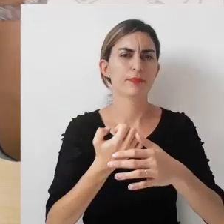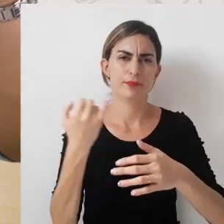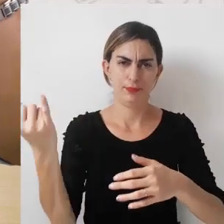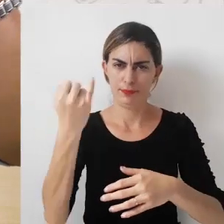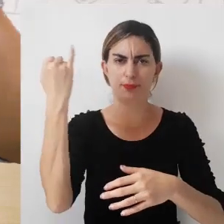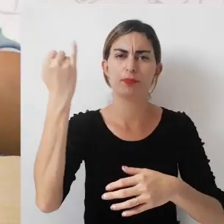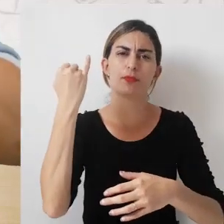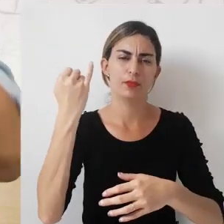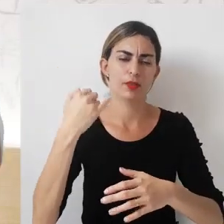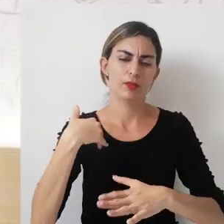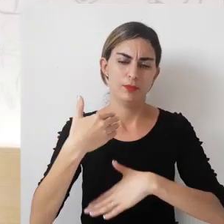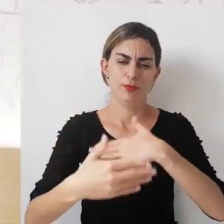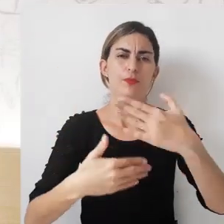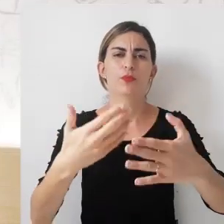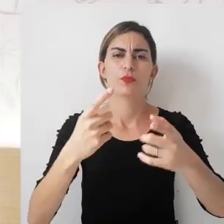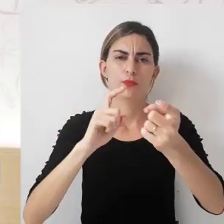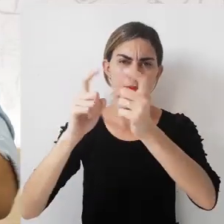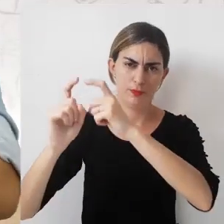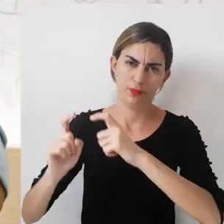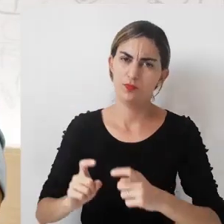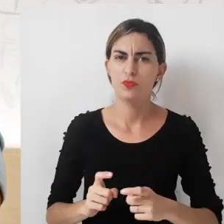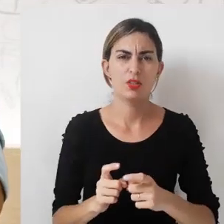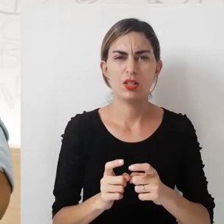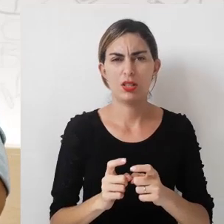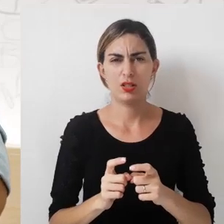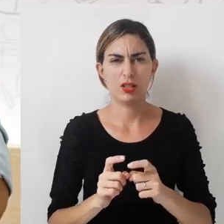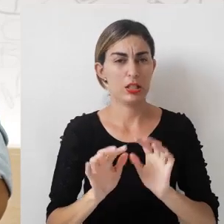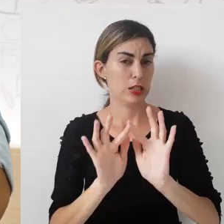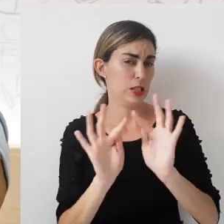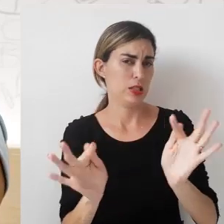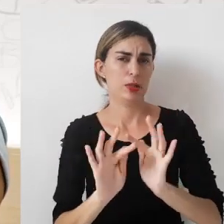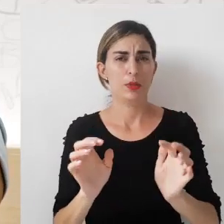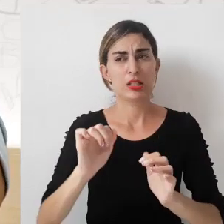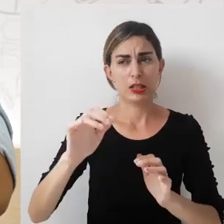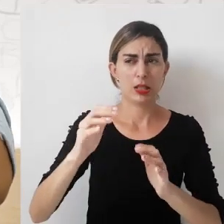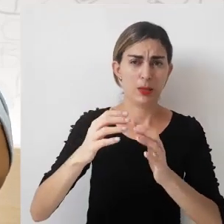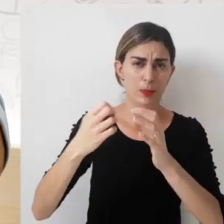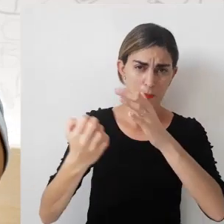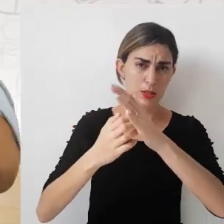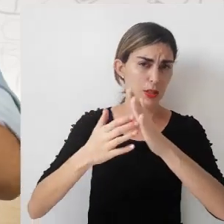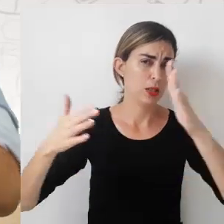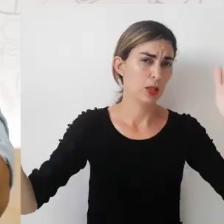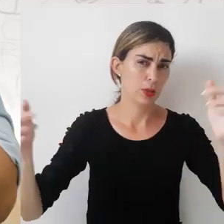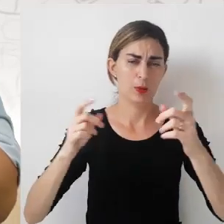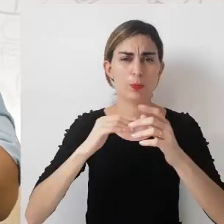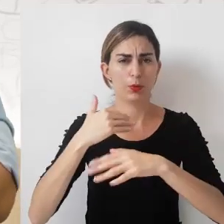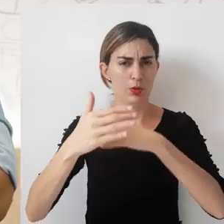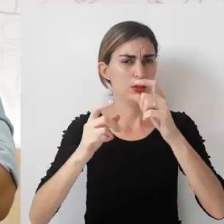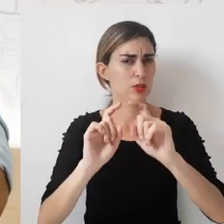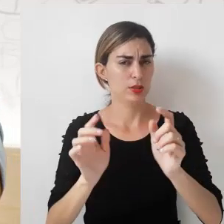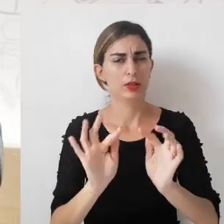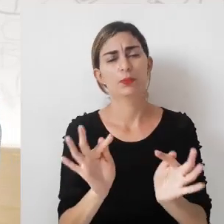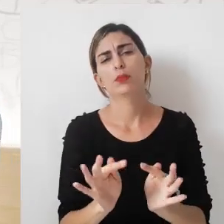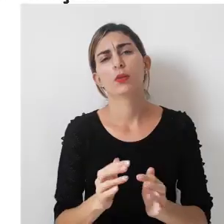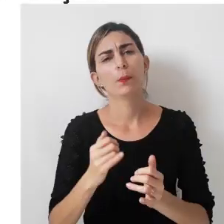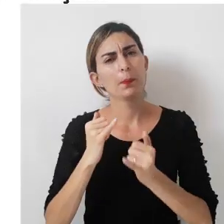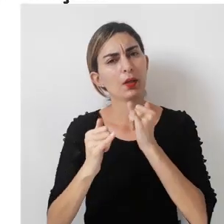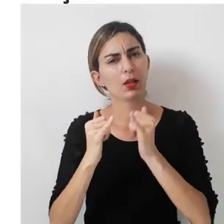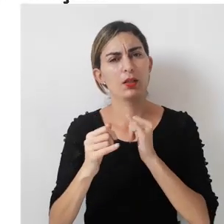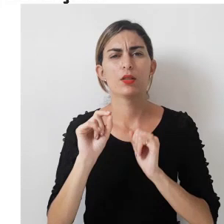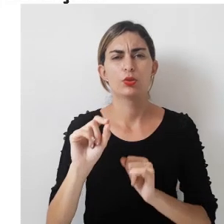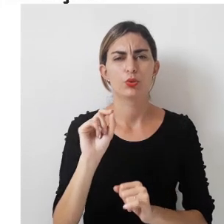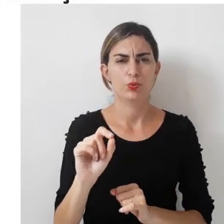de grande porte. E aí, o processo de negociação não é tão simples. Tá ok? Mas, qual seria a ressalva para esse item?